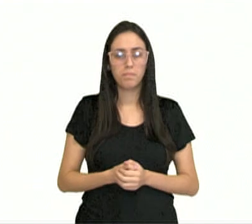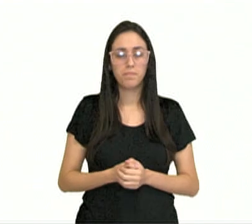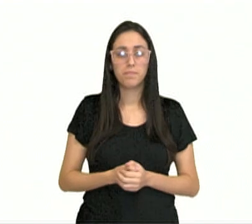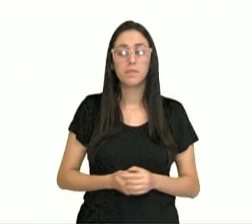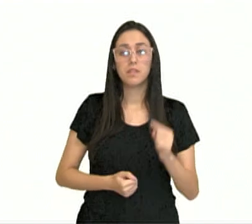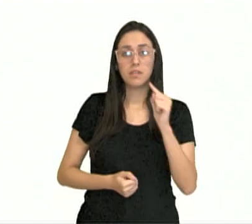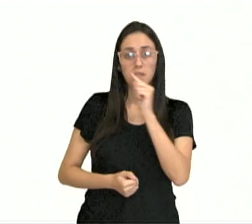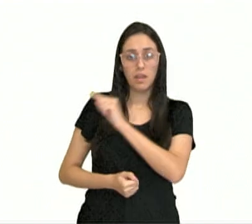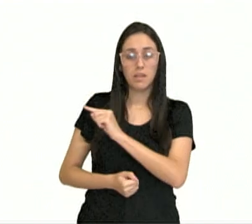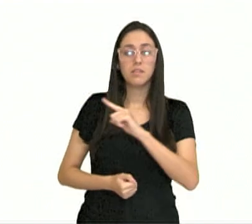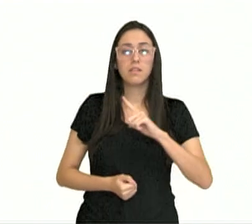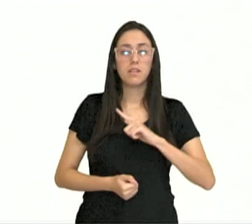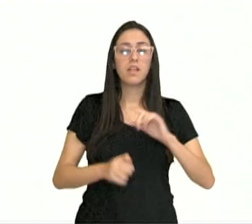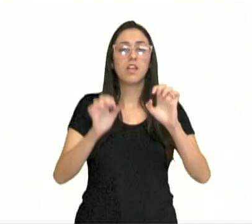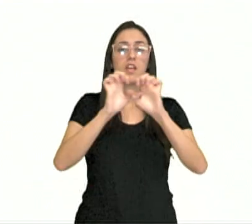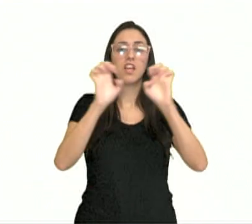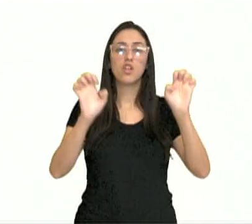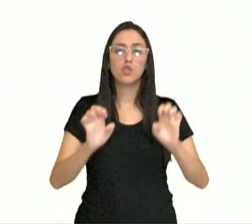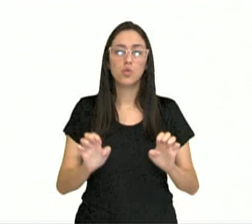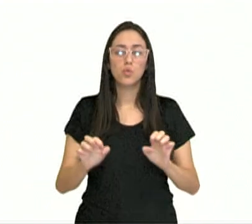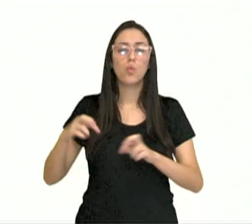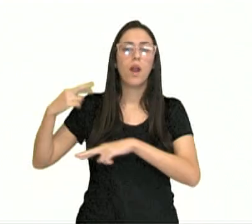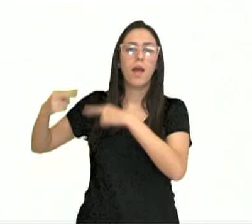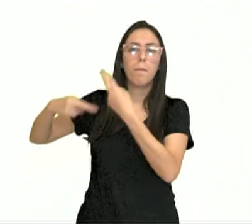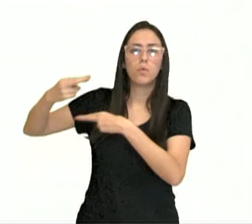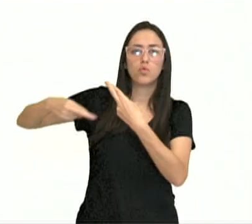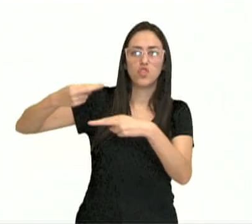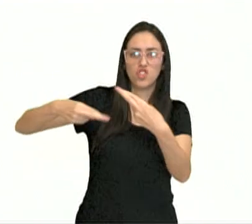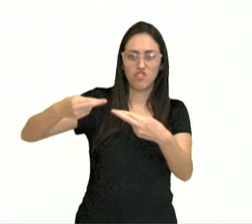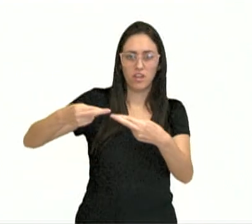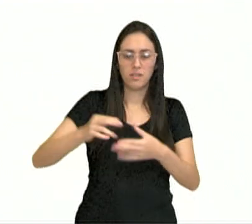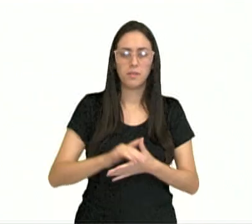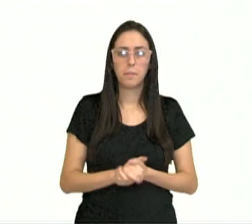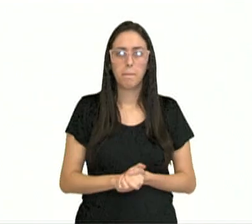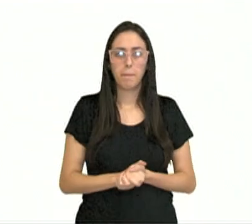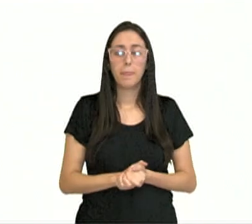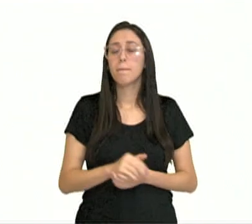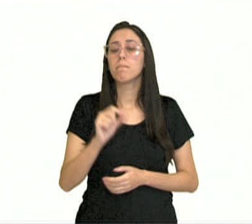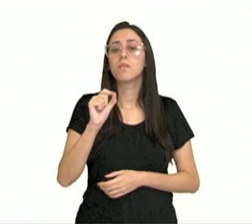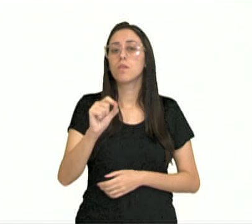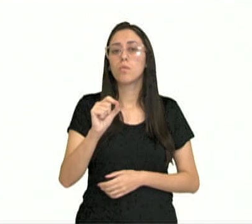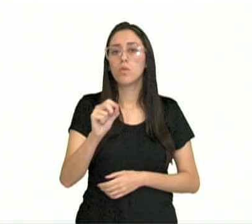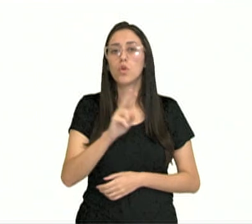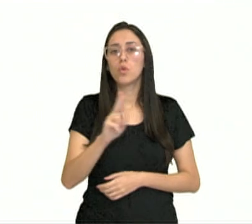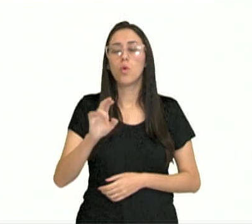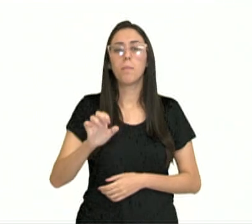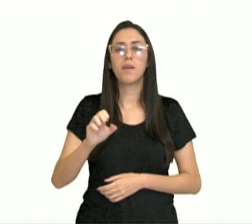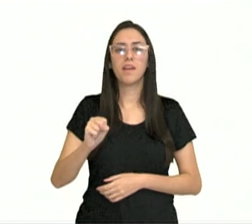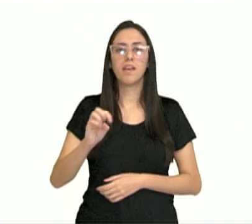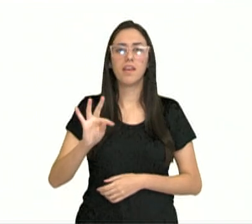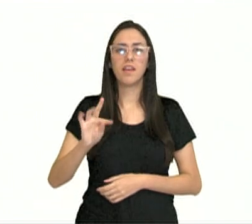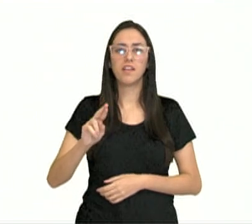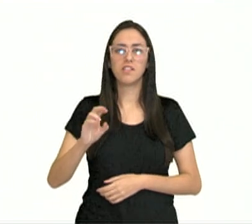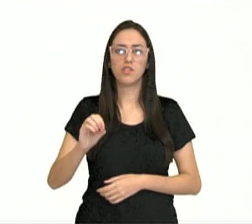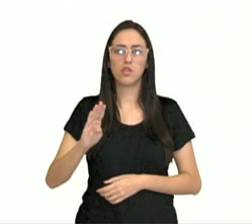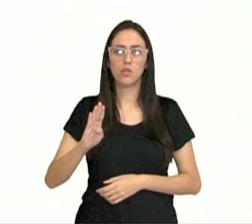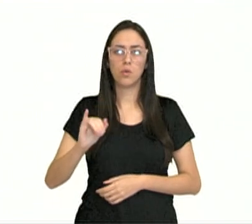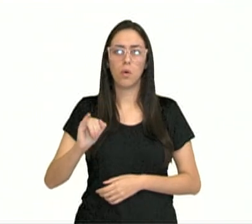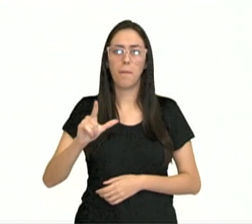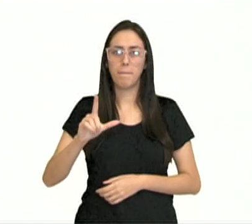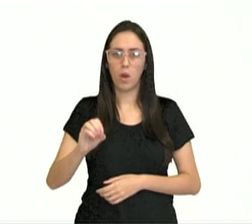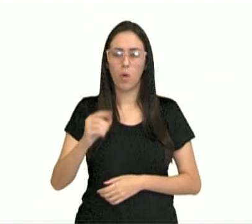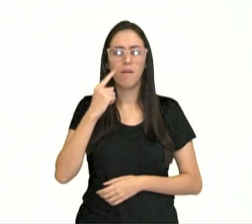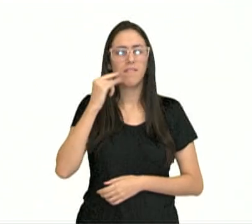possuem estruturas reprodutivas, que nós chamamos de estróbulos. Reparem nessa imagem.